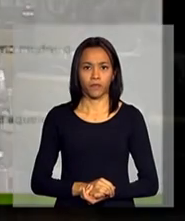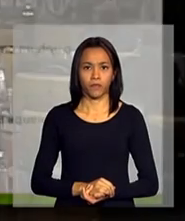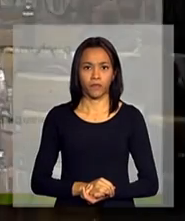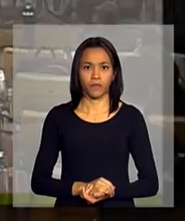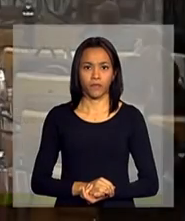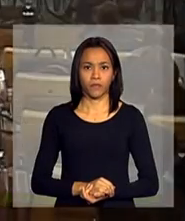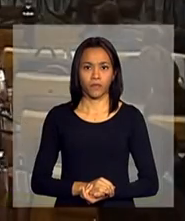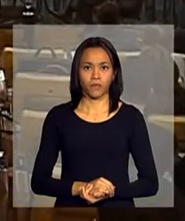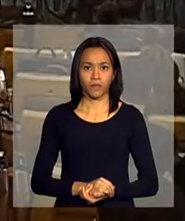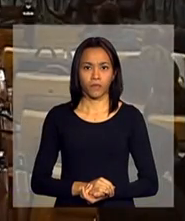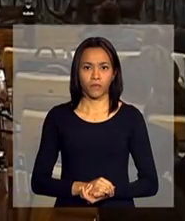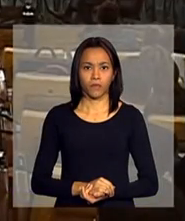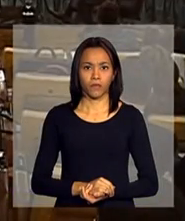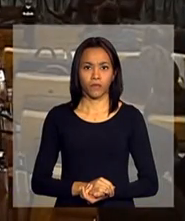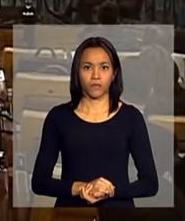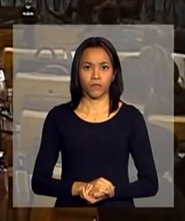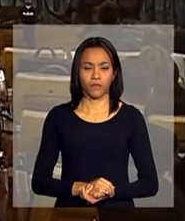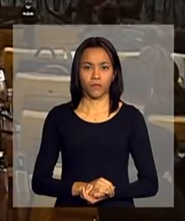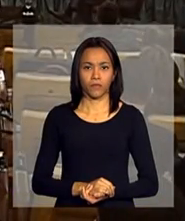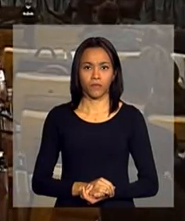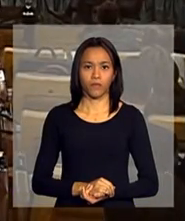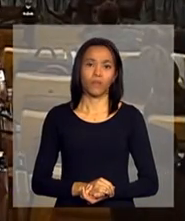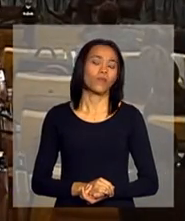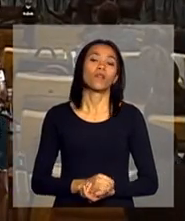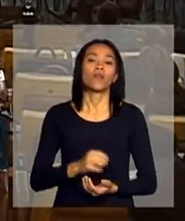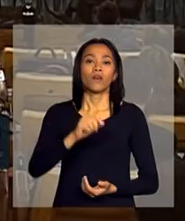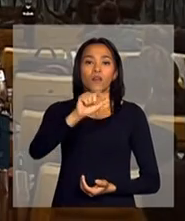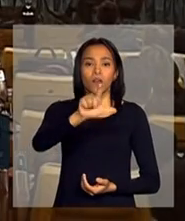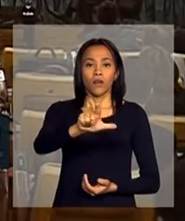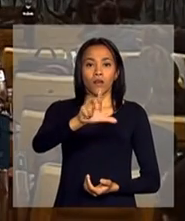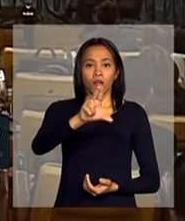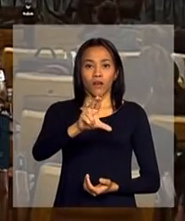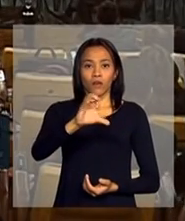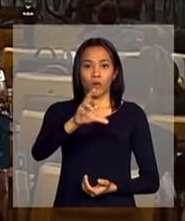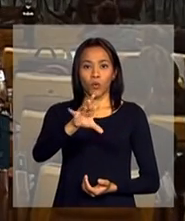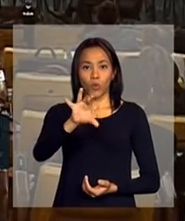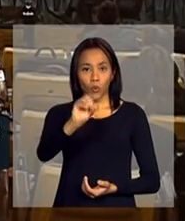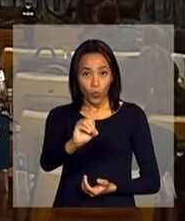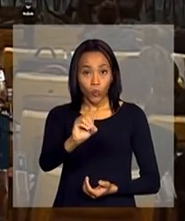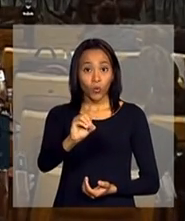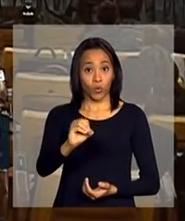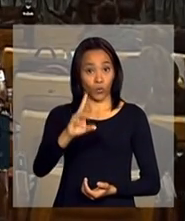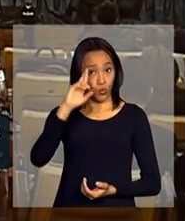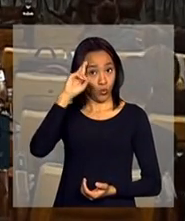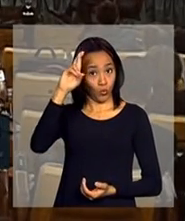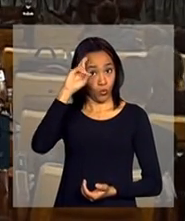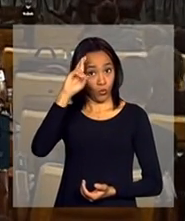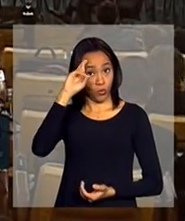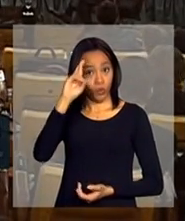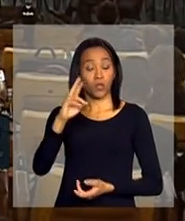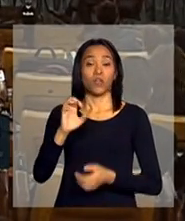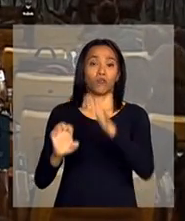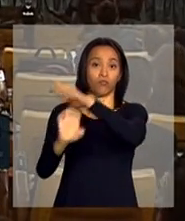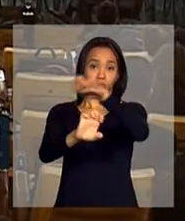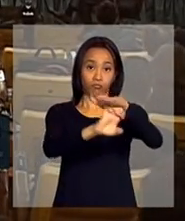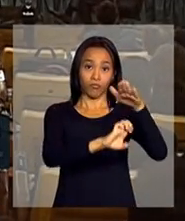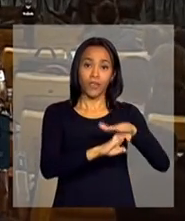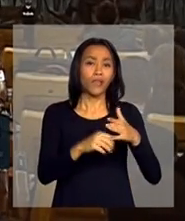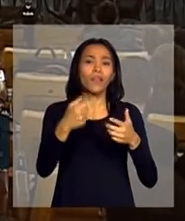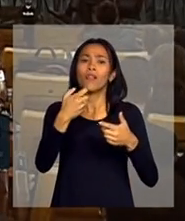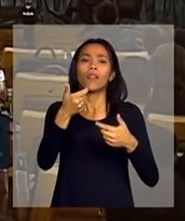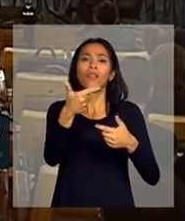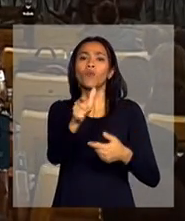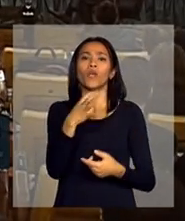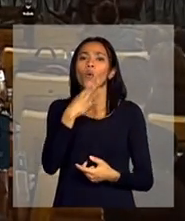peço desculpas. O lucro dos empresários, sem qualquer instrução, é 74, na verdade,